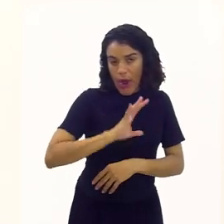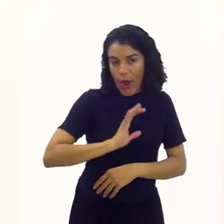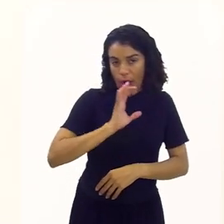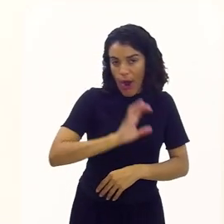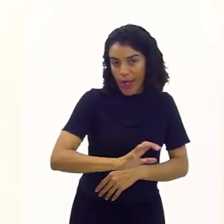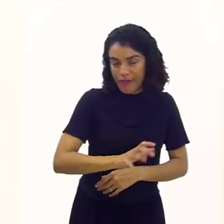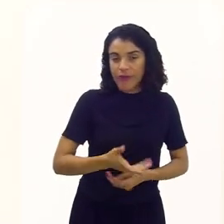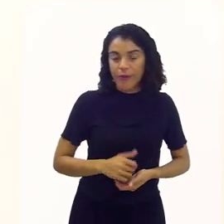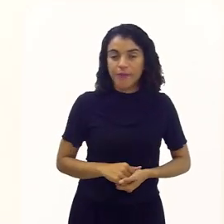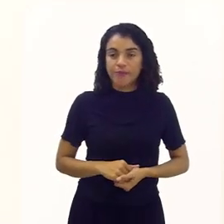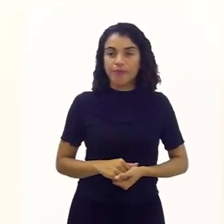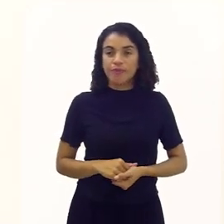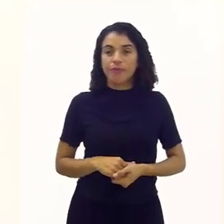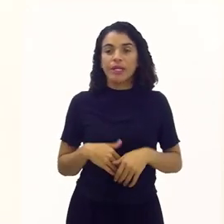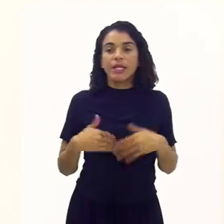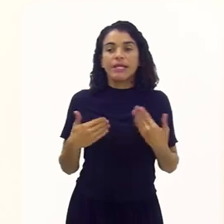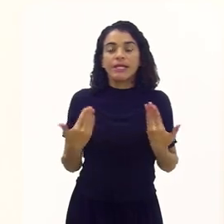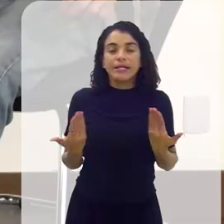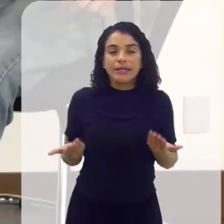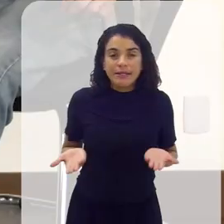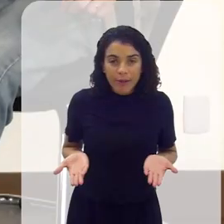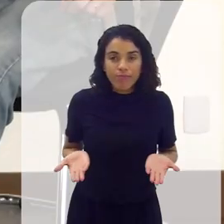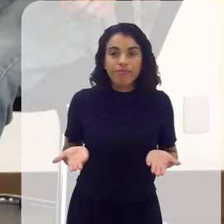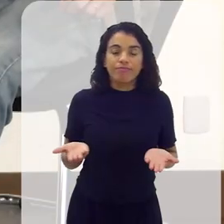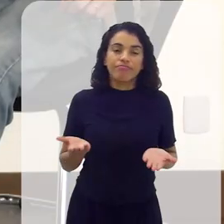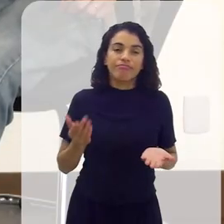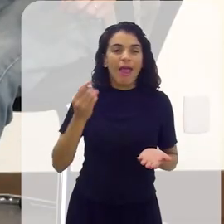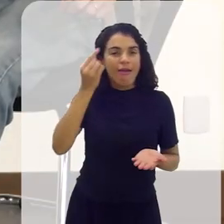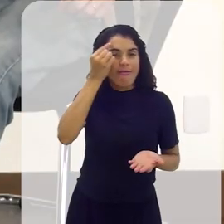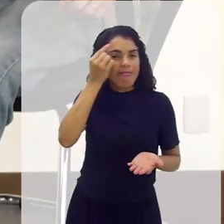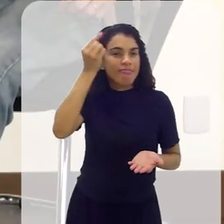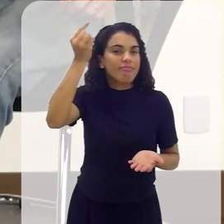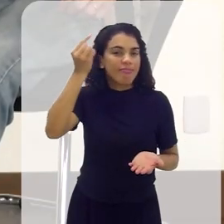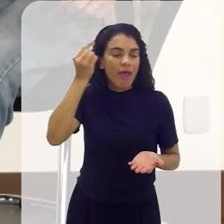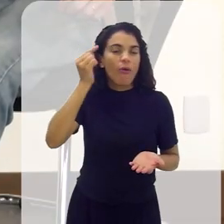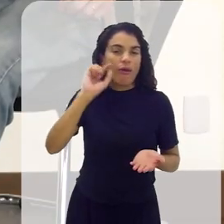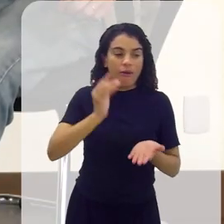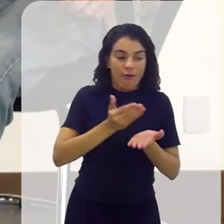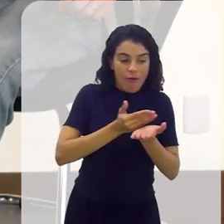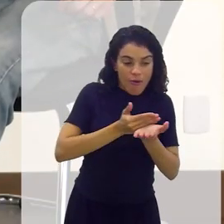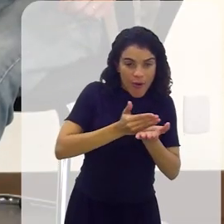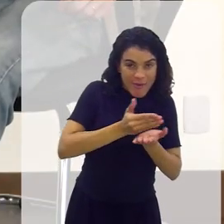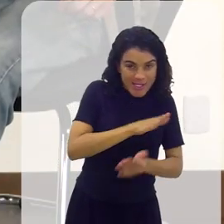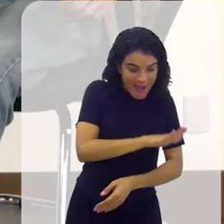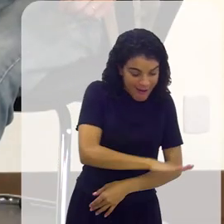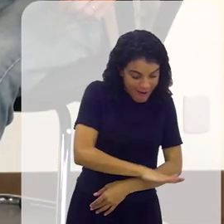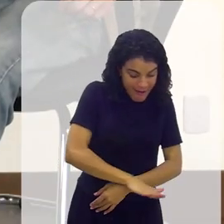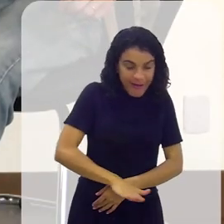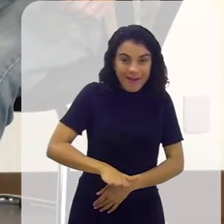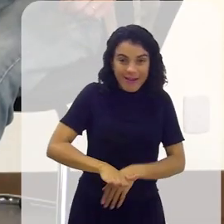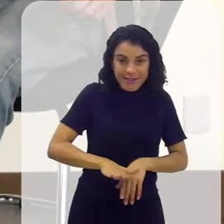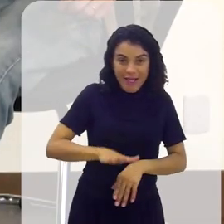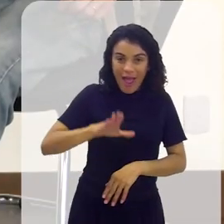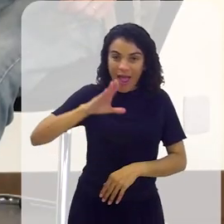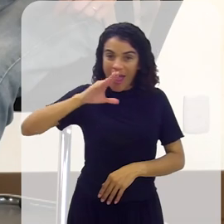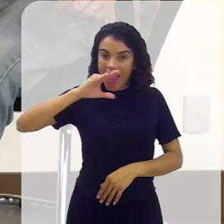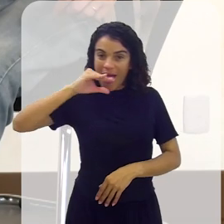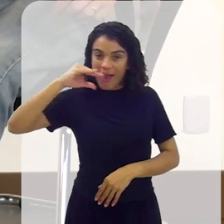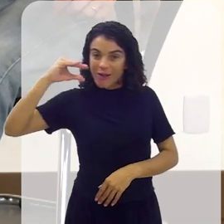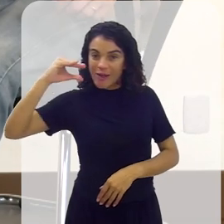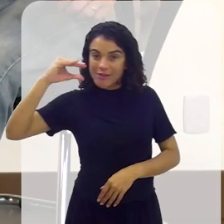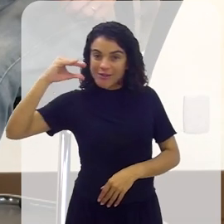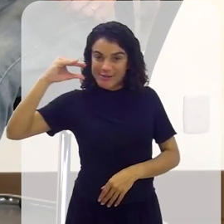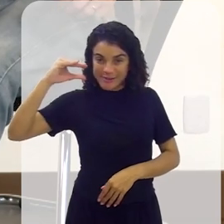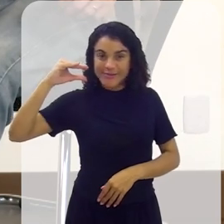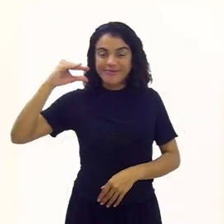coisas que não se deve fazer. Então, a nossa ideia é começar da criança, do